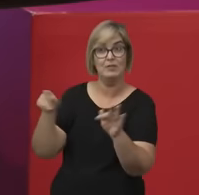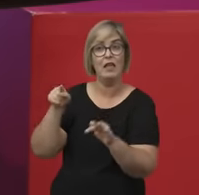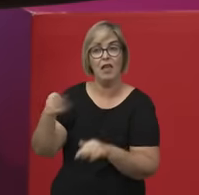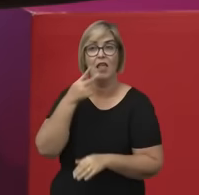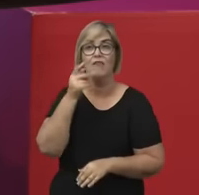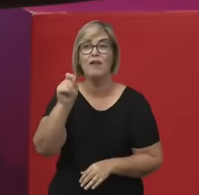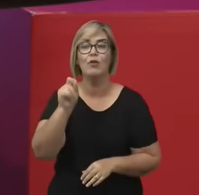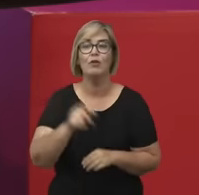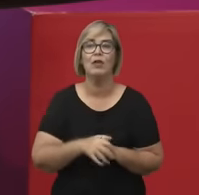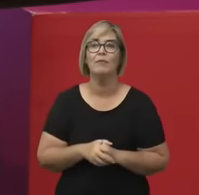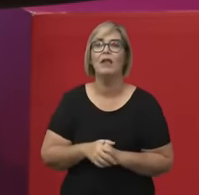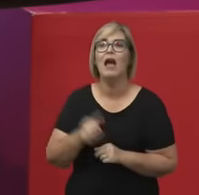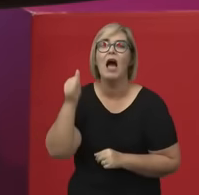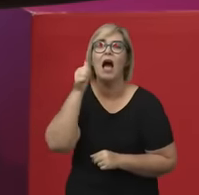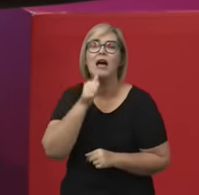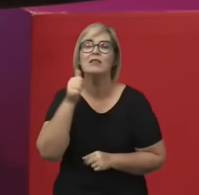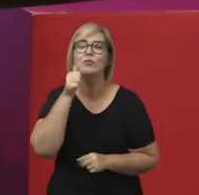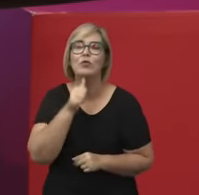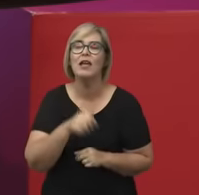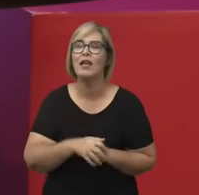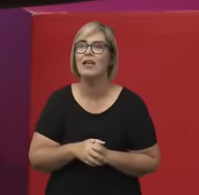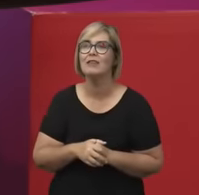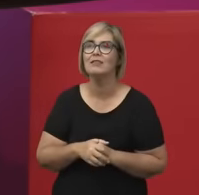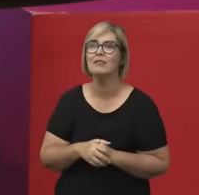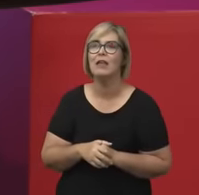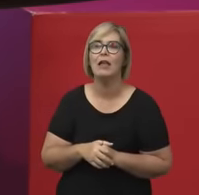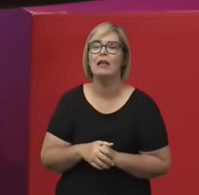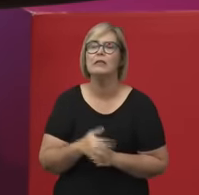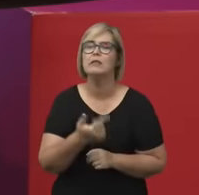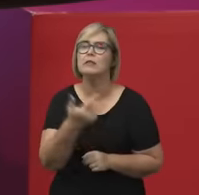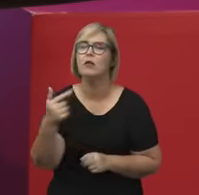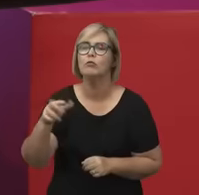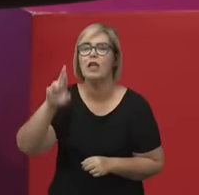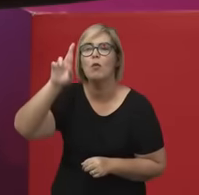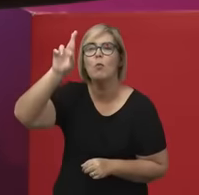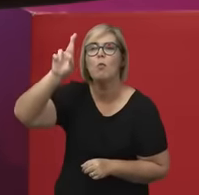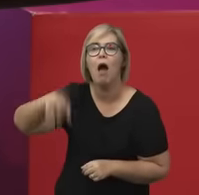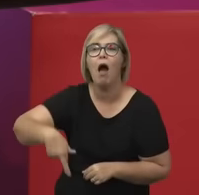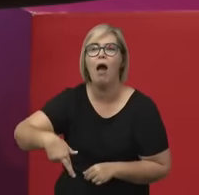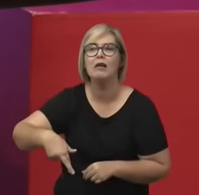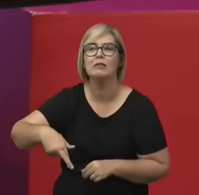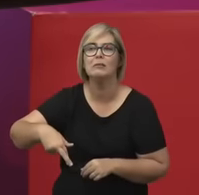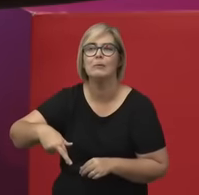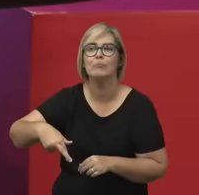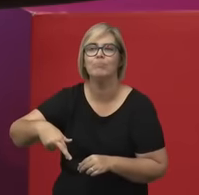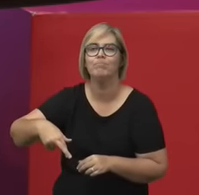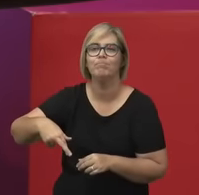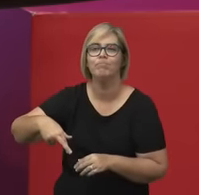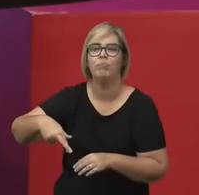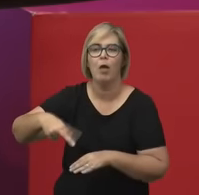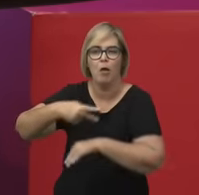imperfeita e que essa racionalidade imperfeita legitima a sua condição social.